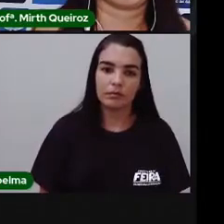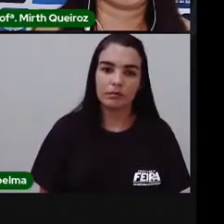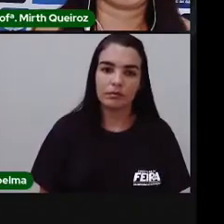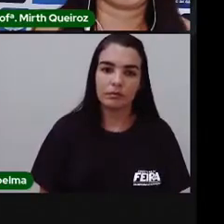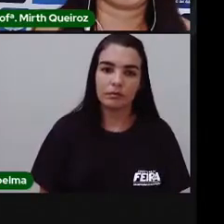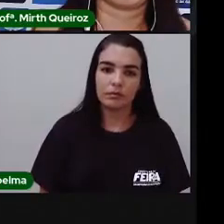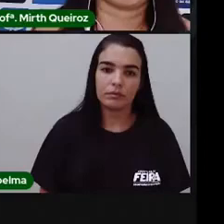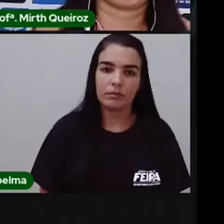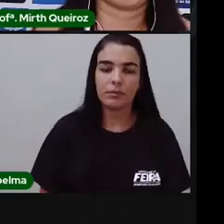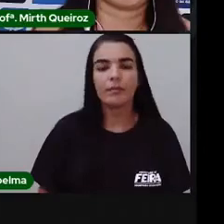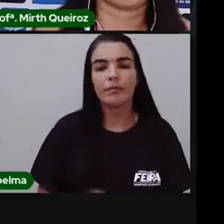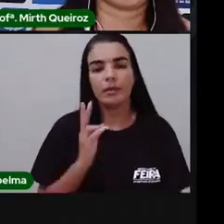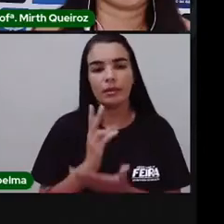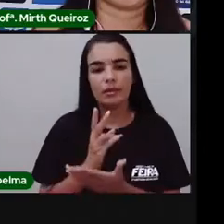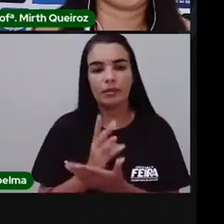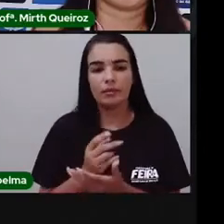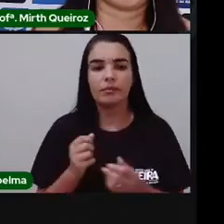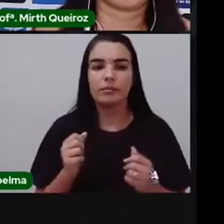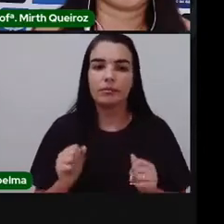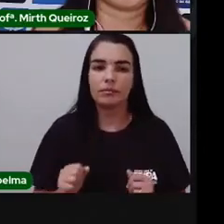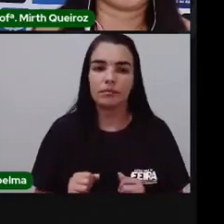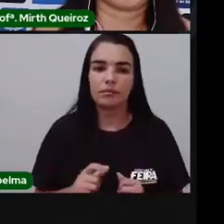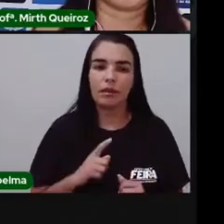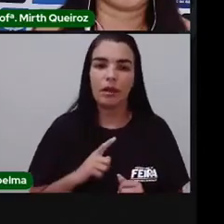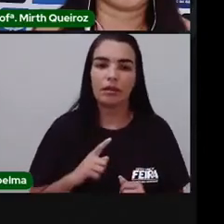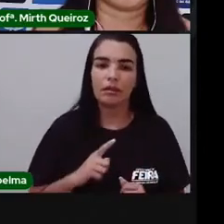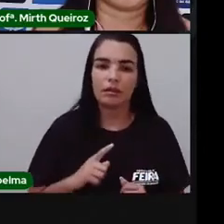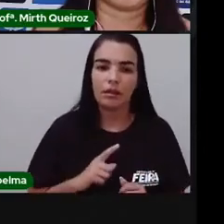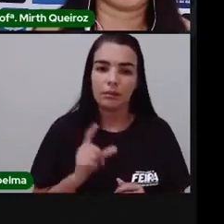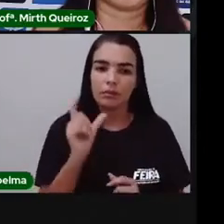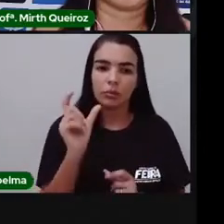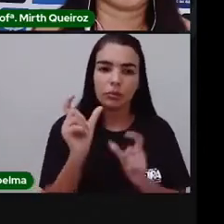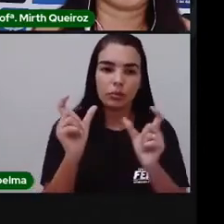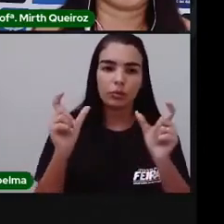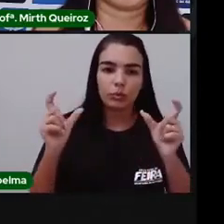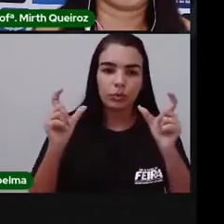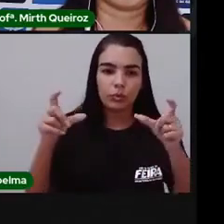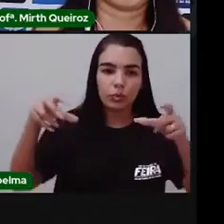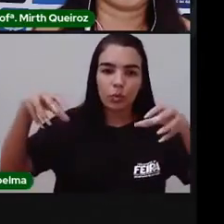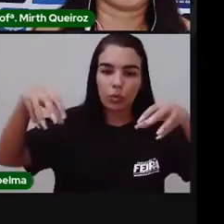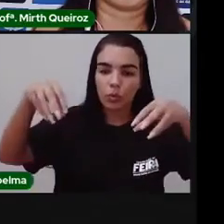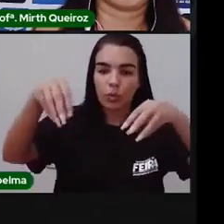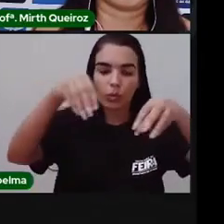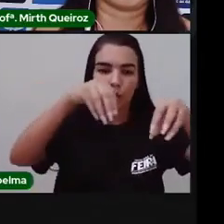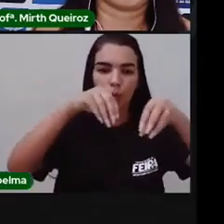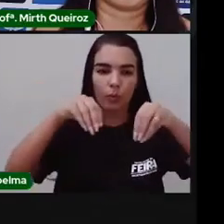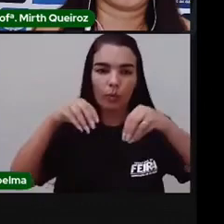E assim, nós temos as, Uma, duas,